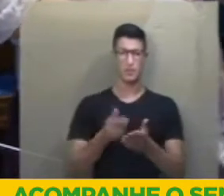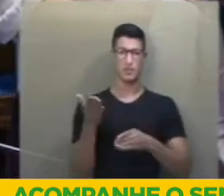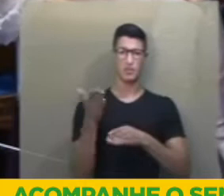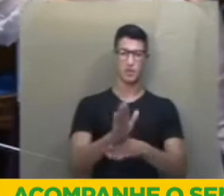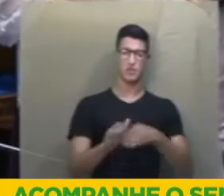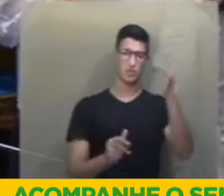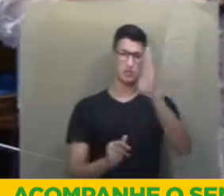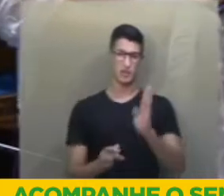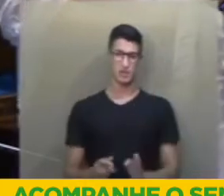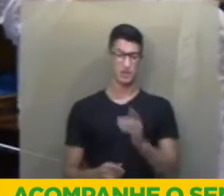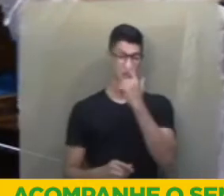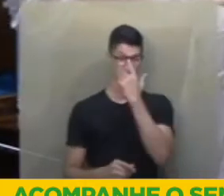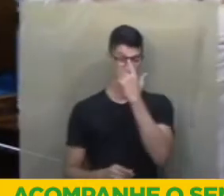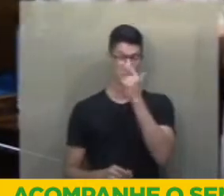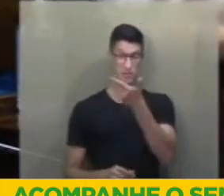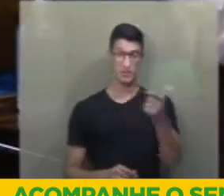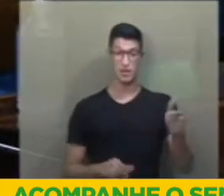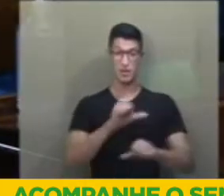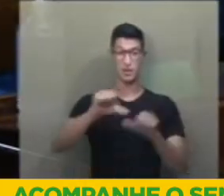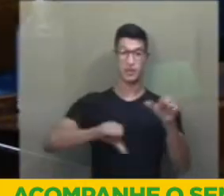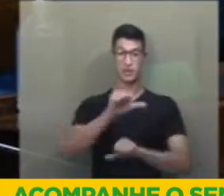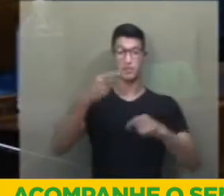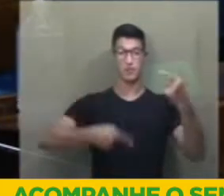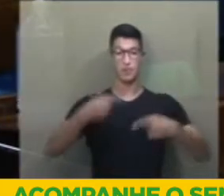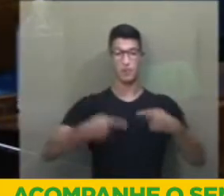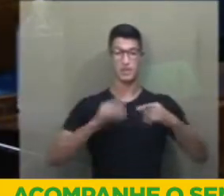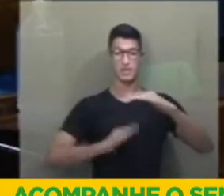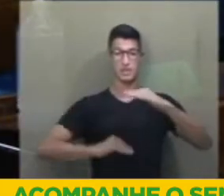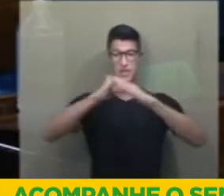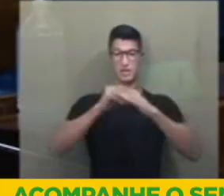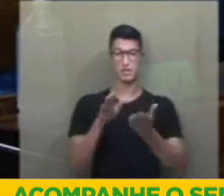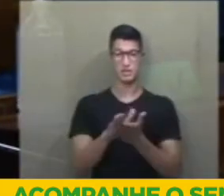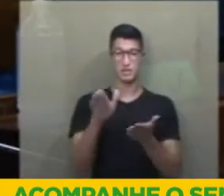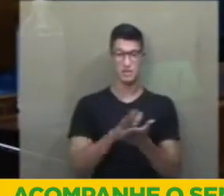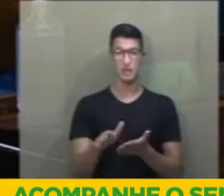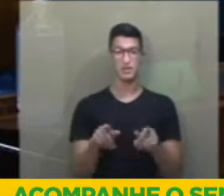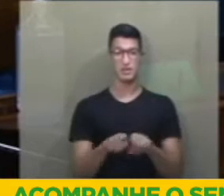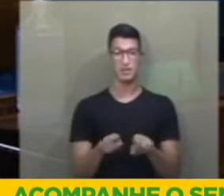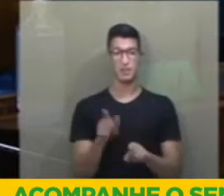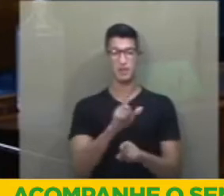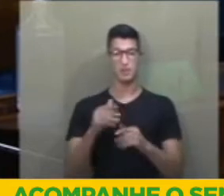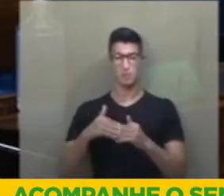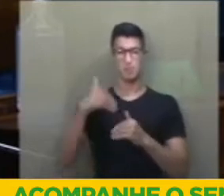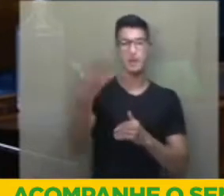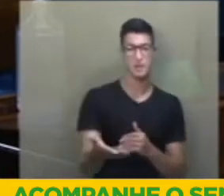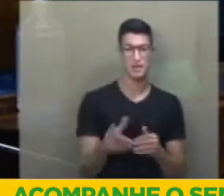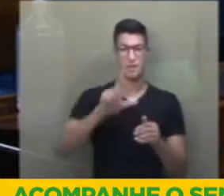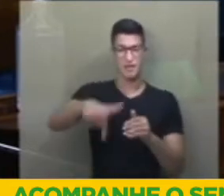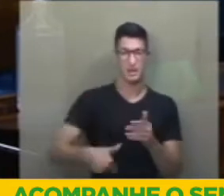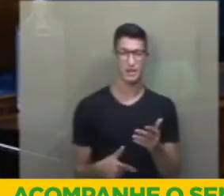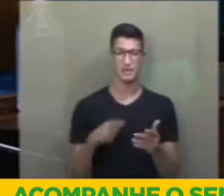Auxílio Brasil, sem a alteração da política de teto de gastos e sem passar para trás,